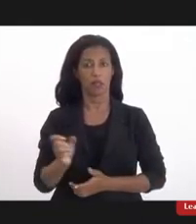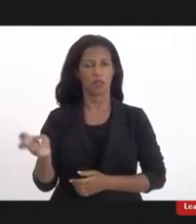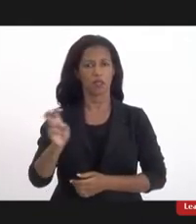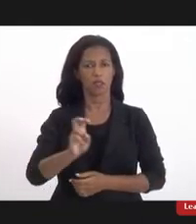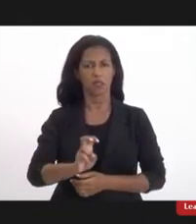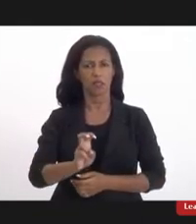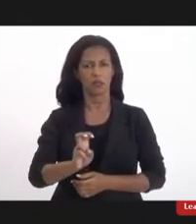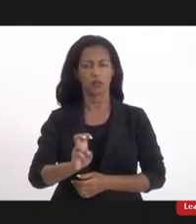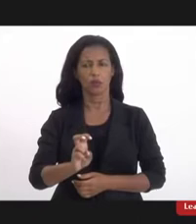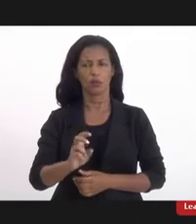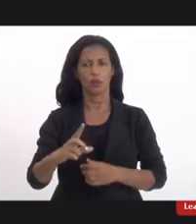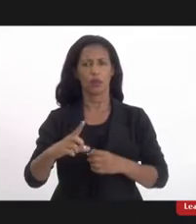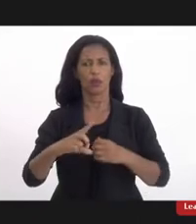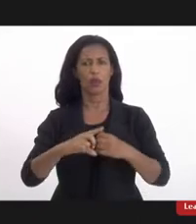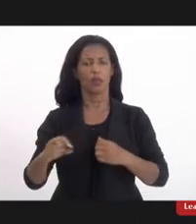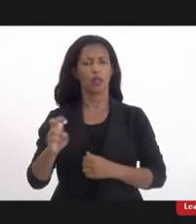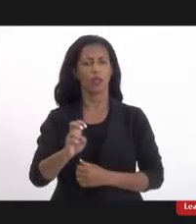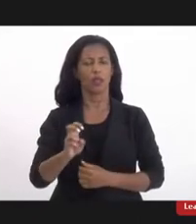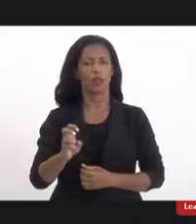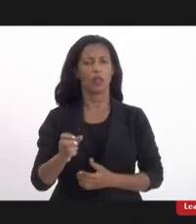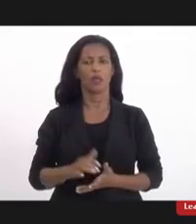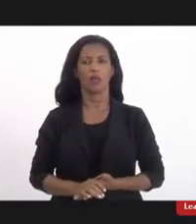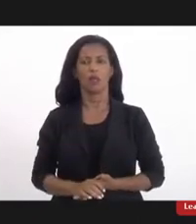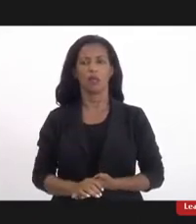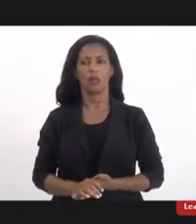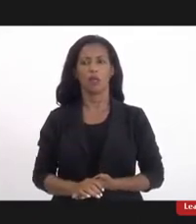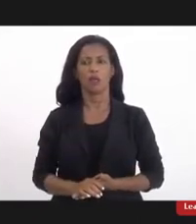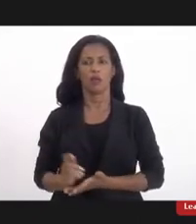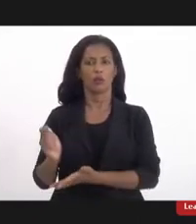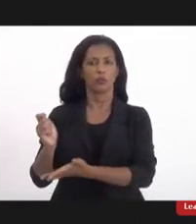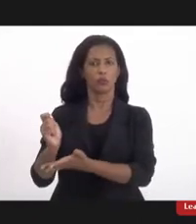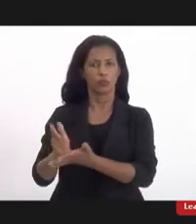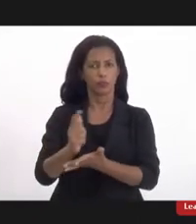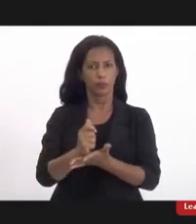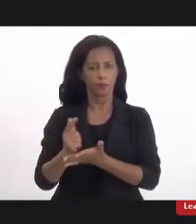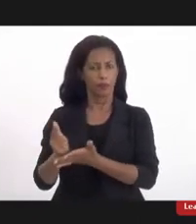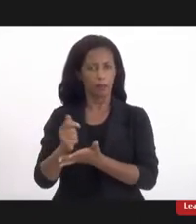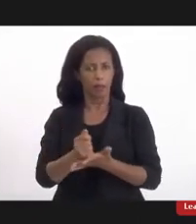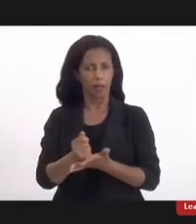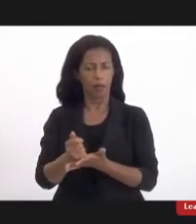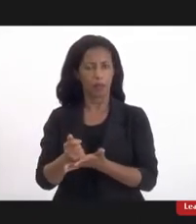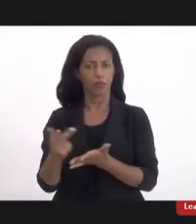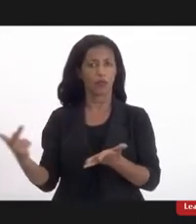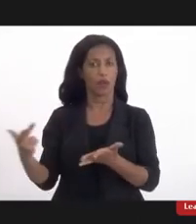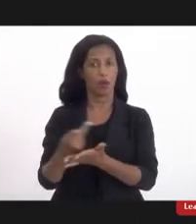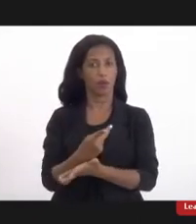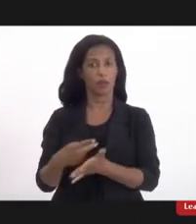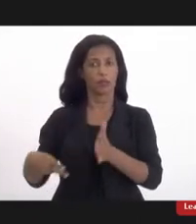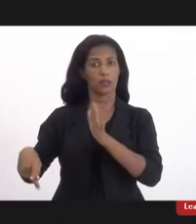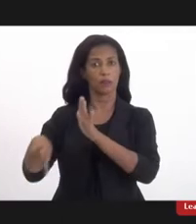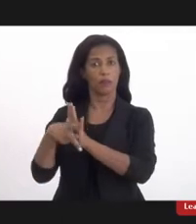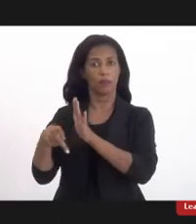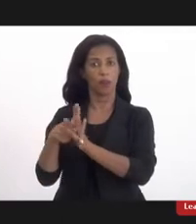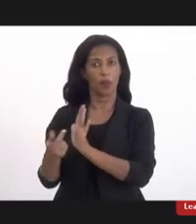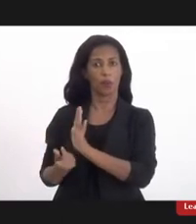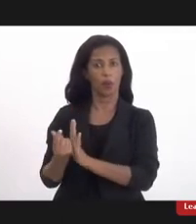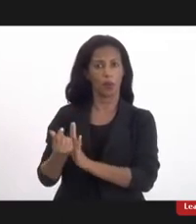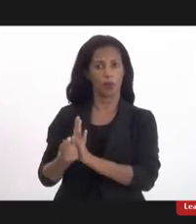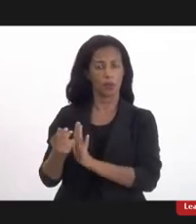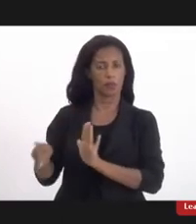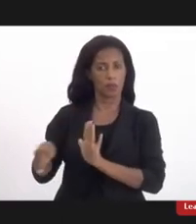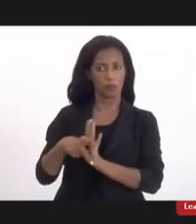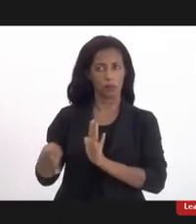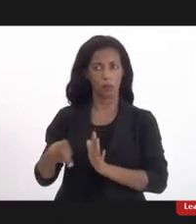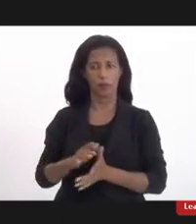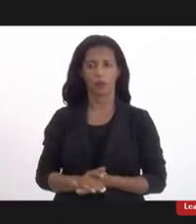artigo 5 as despesas decorrentes da execução desta lei correrão por conta de dotação orçamentárias próprias